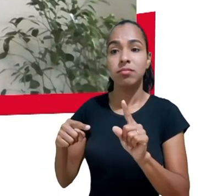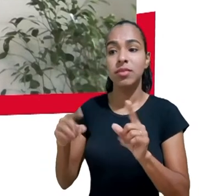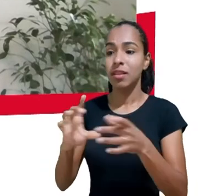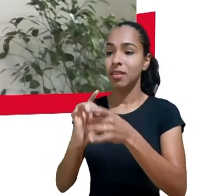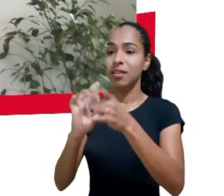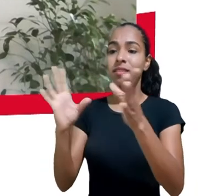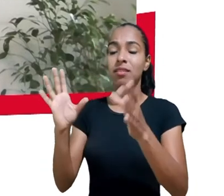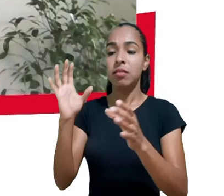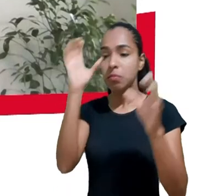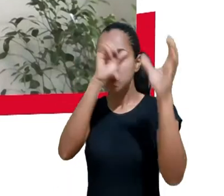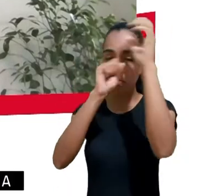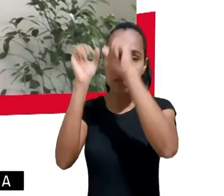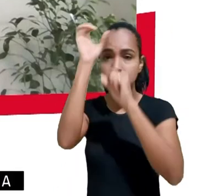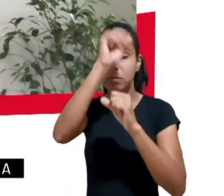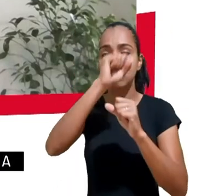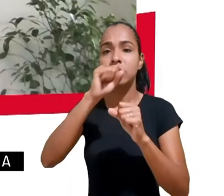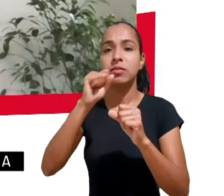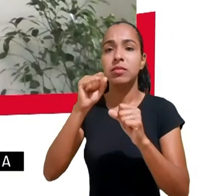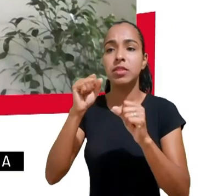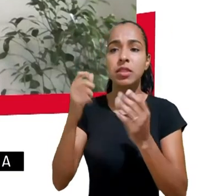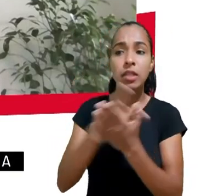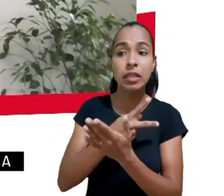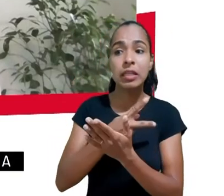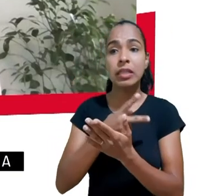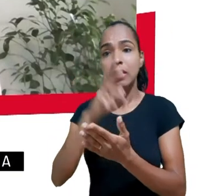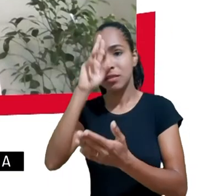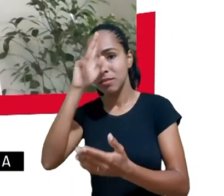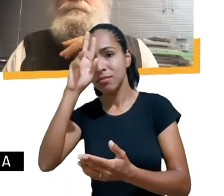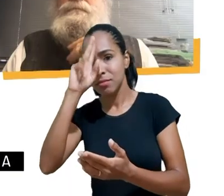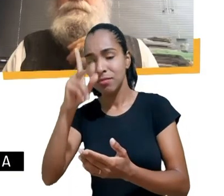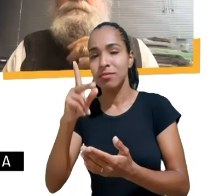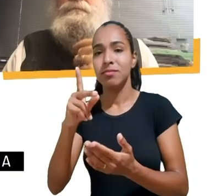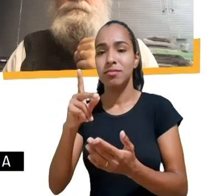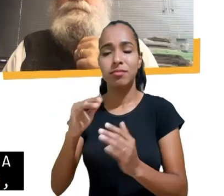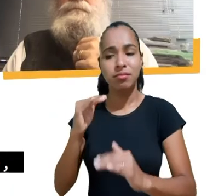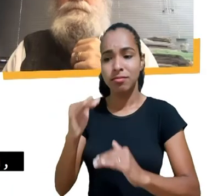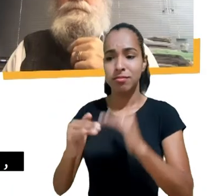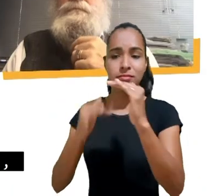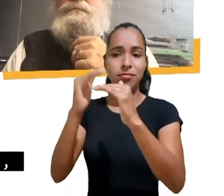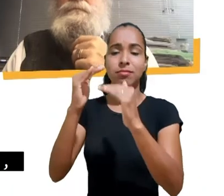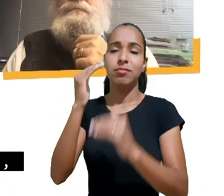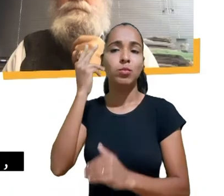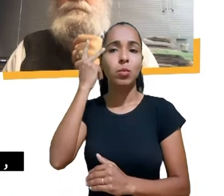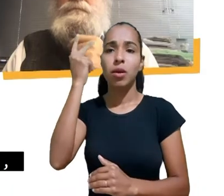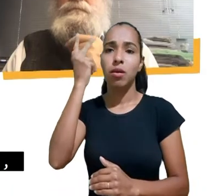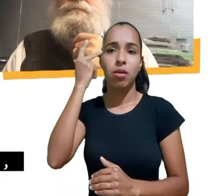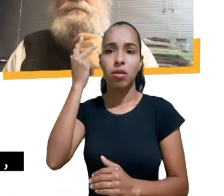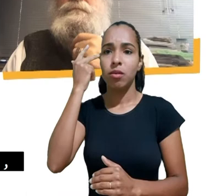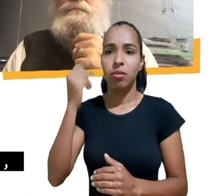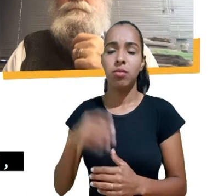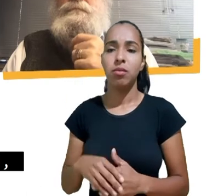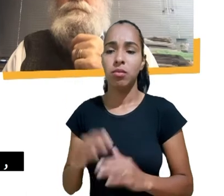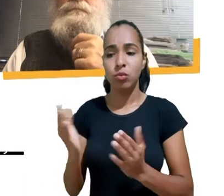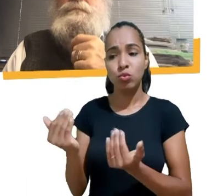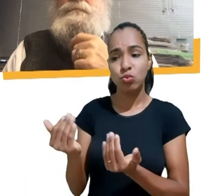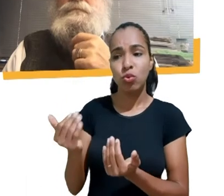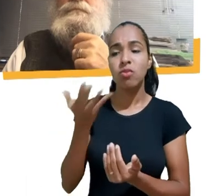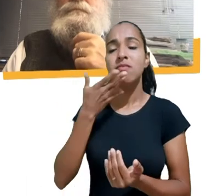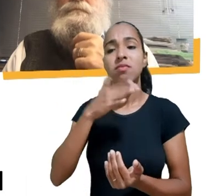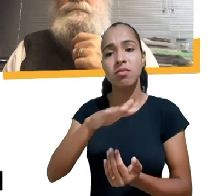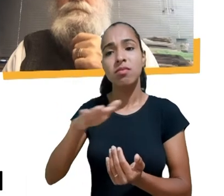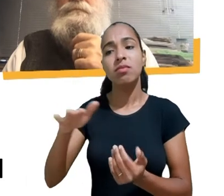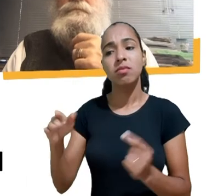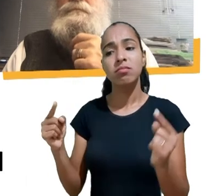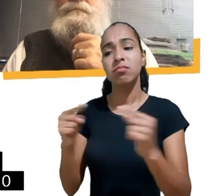errar enfim isso faz parte do próprio desenvolvimento infantil e do adolescente o desenvolvimento humano a importância de que